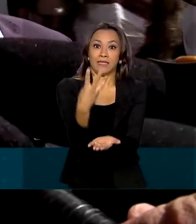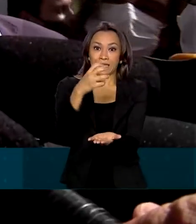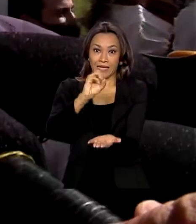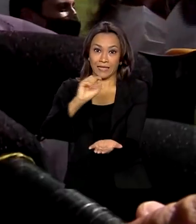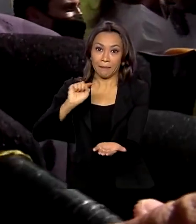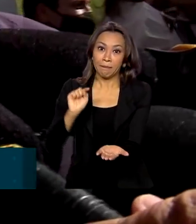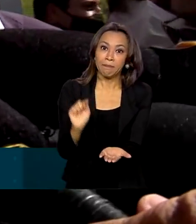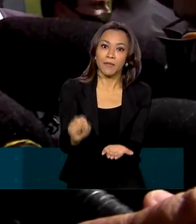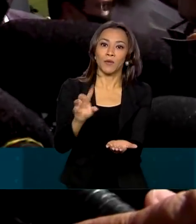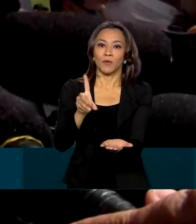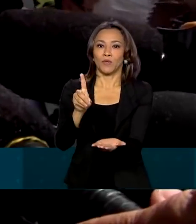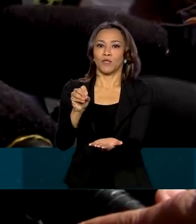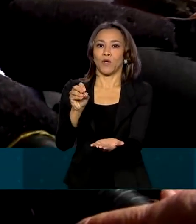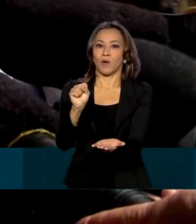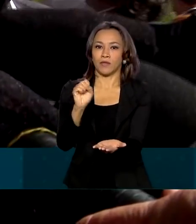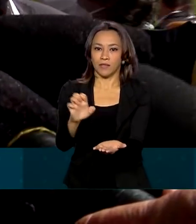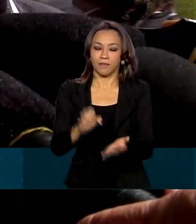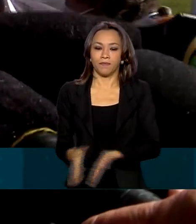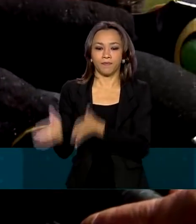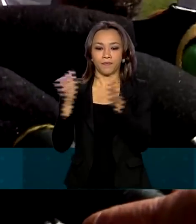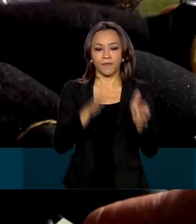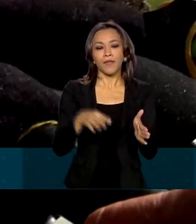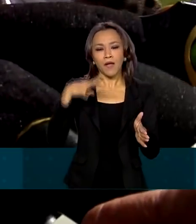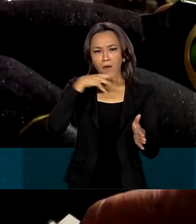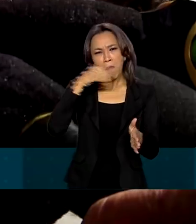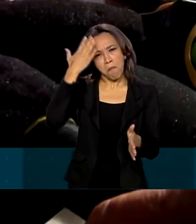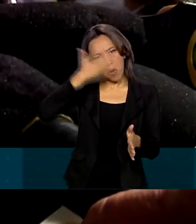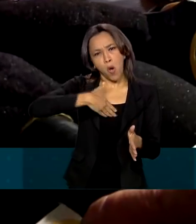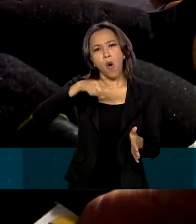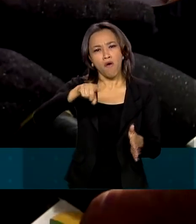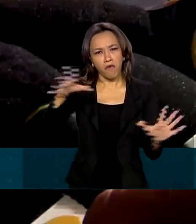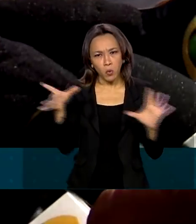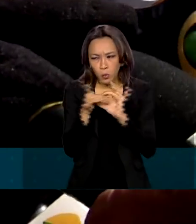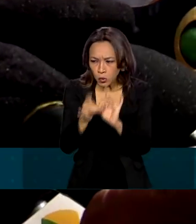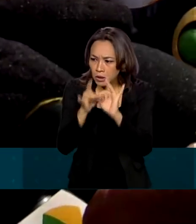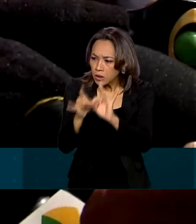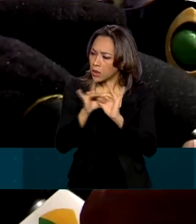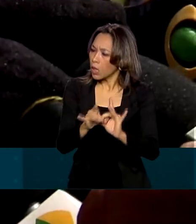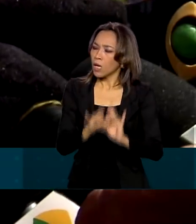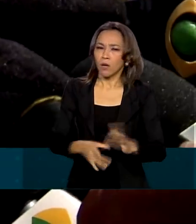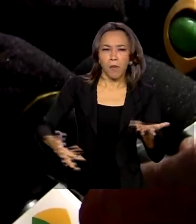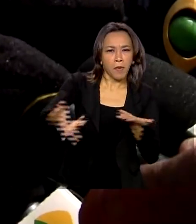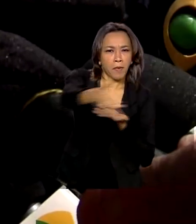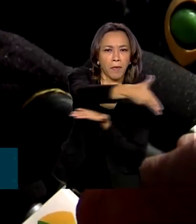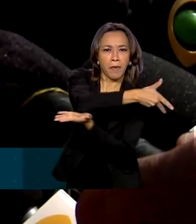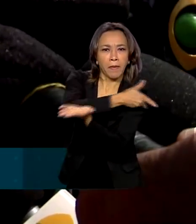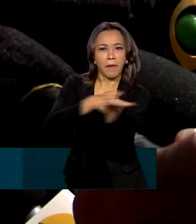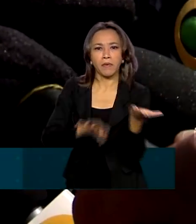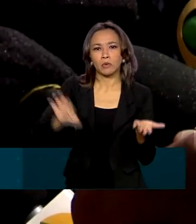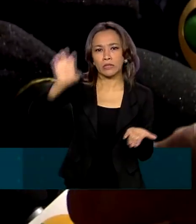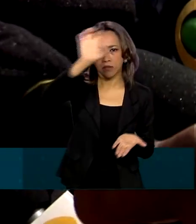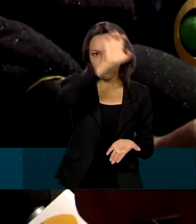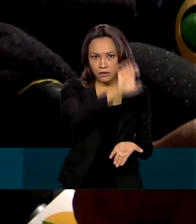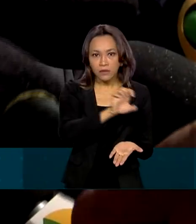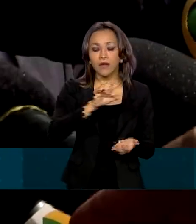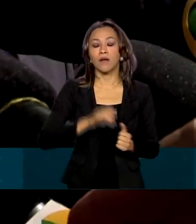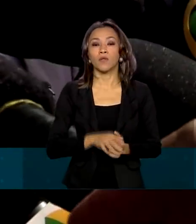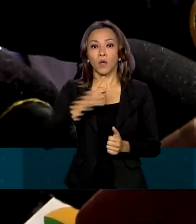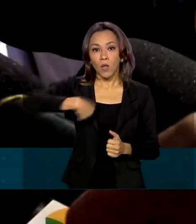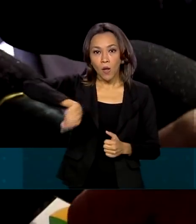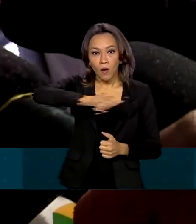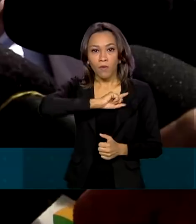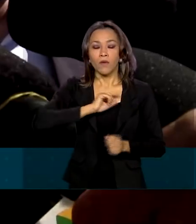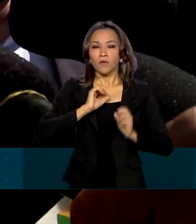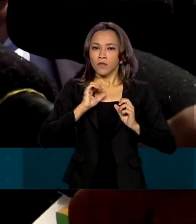demonstração de união, uma demonstração de lealdade federativa. Nós estamos juntos